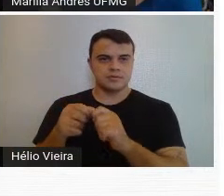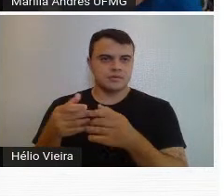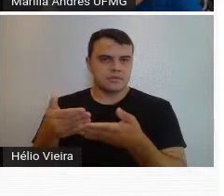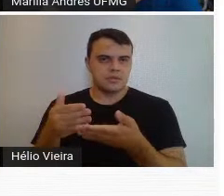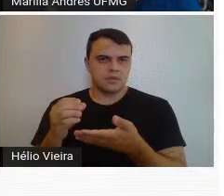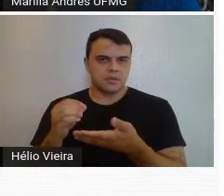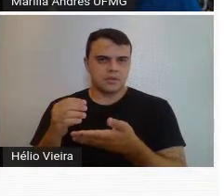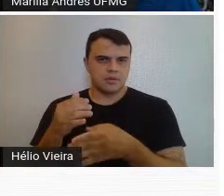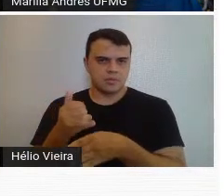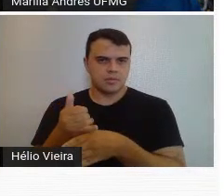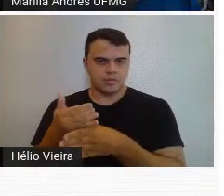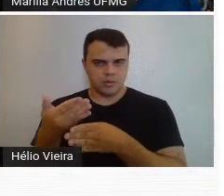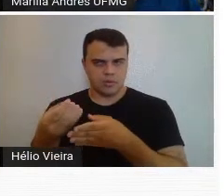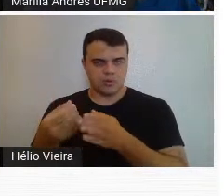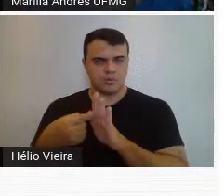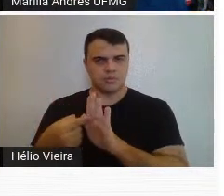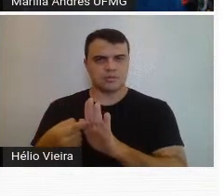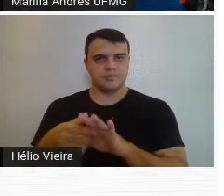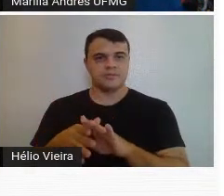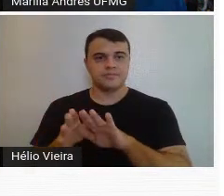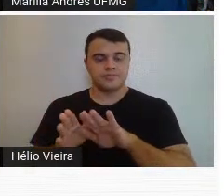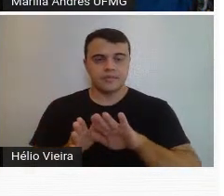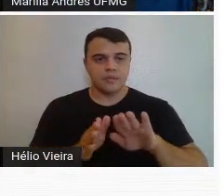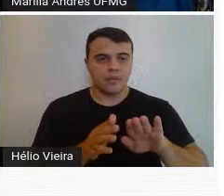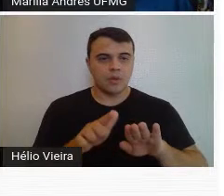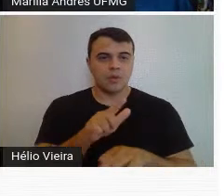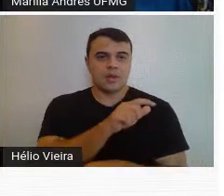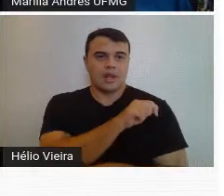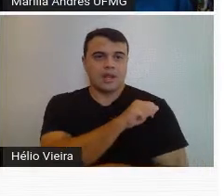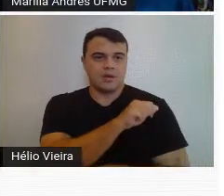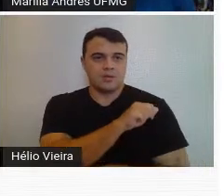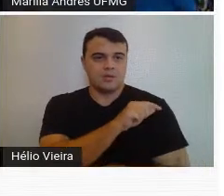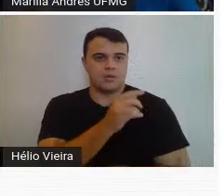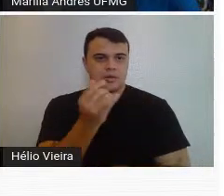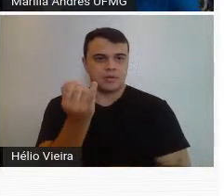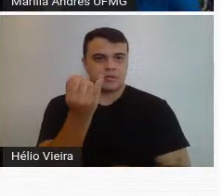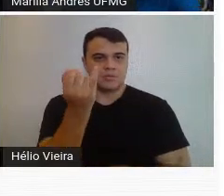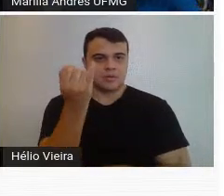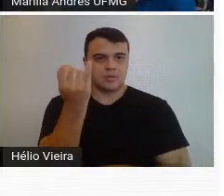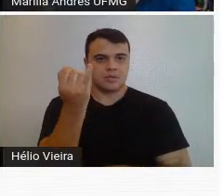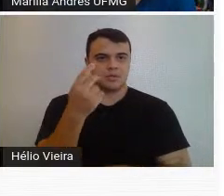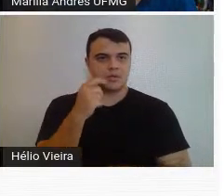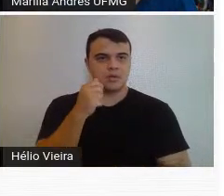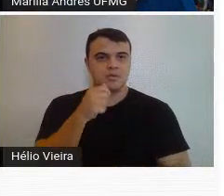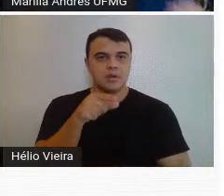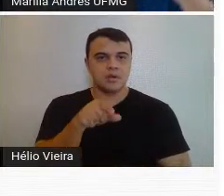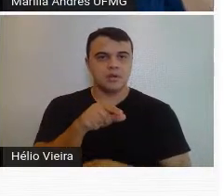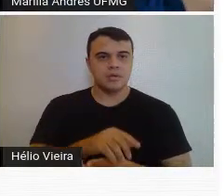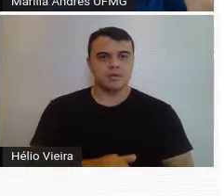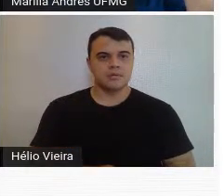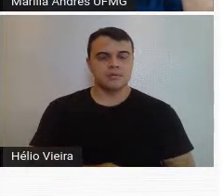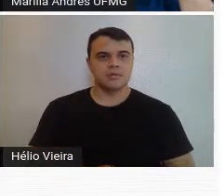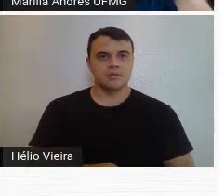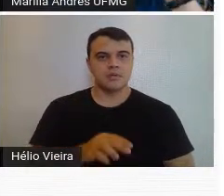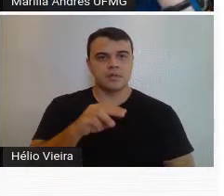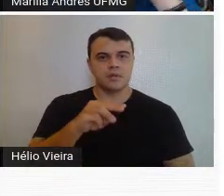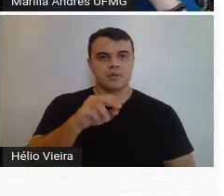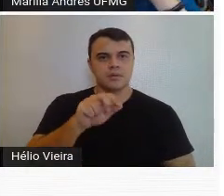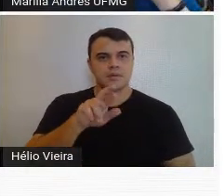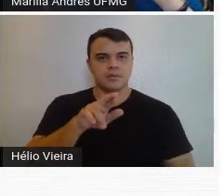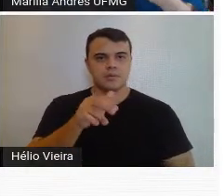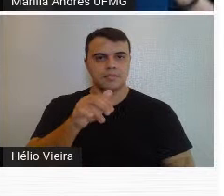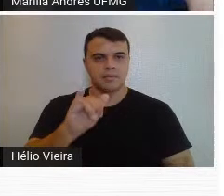monumental como essa daqui. Bom, outra aluna do Guignard muito importante foi Meire Vieira,